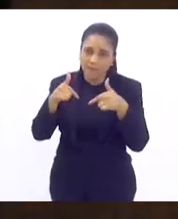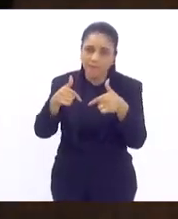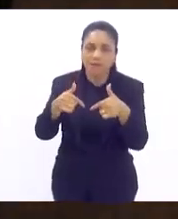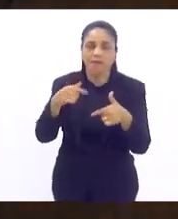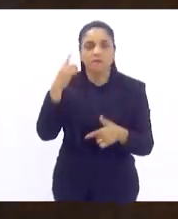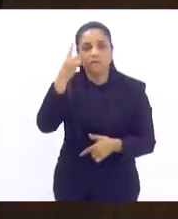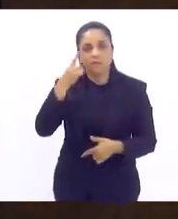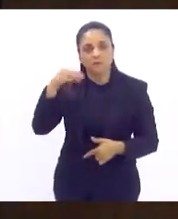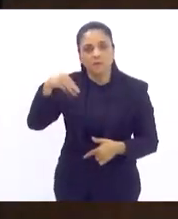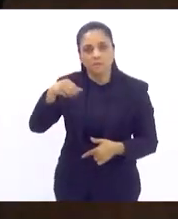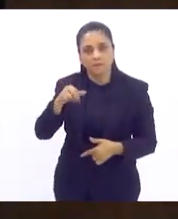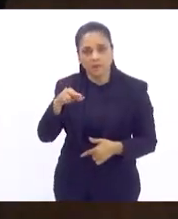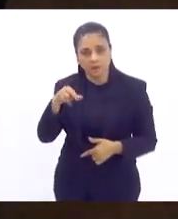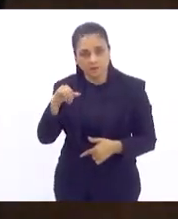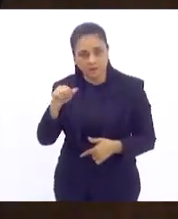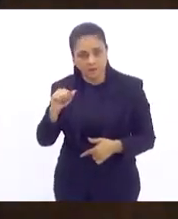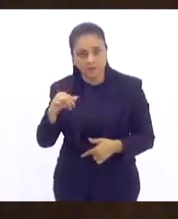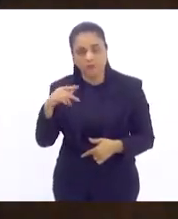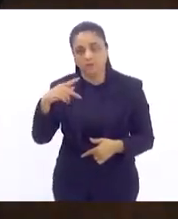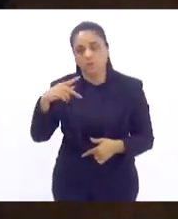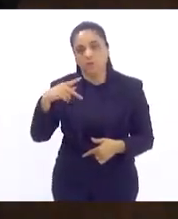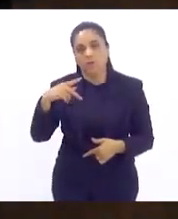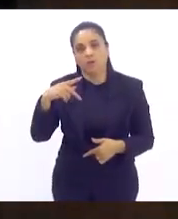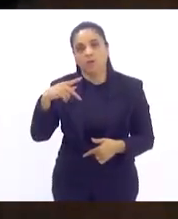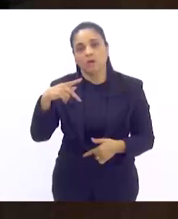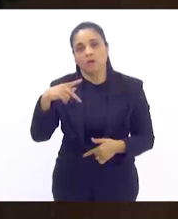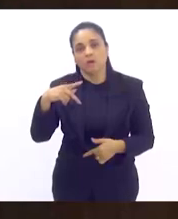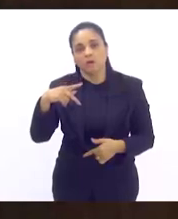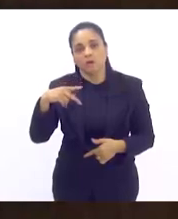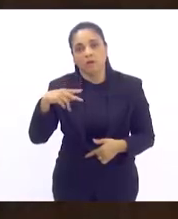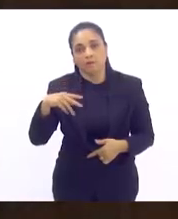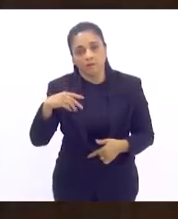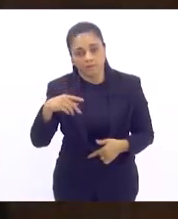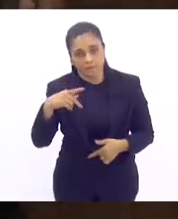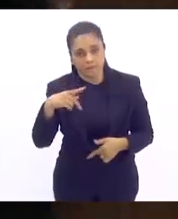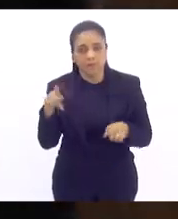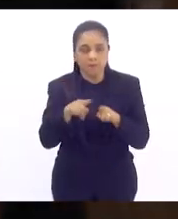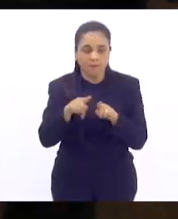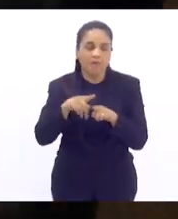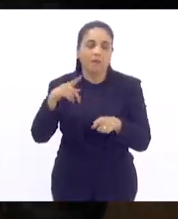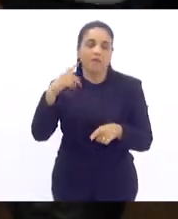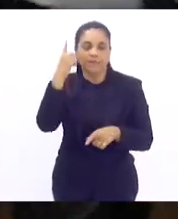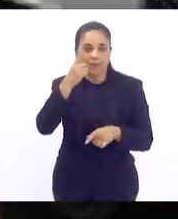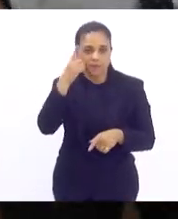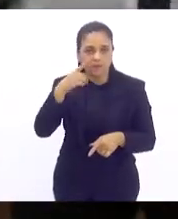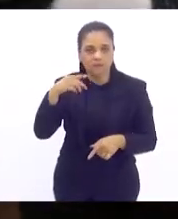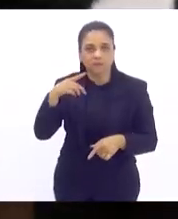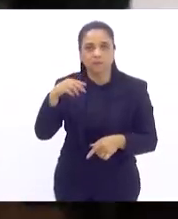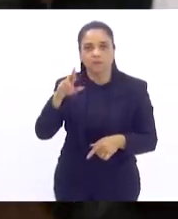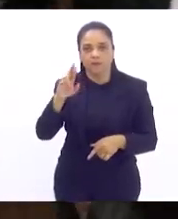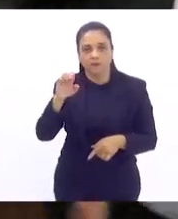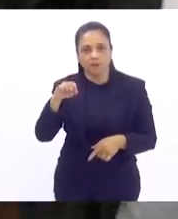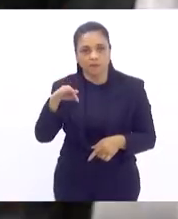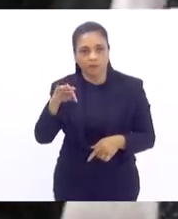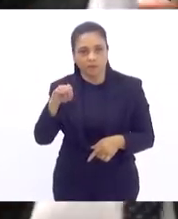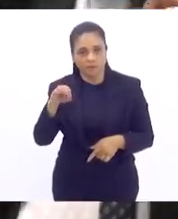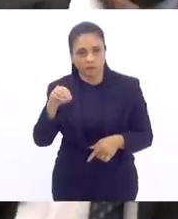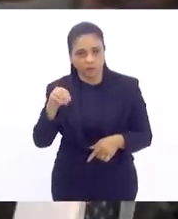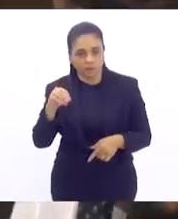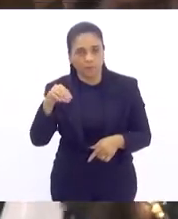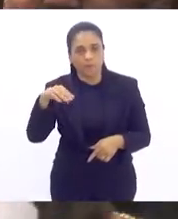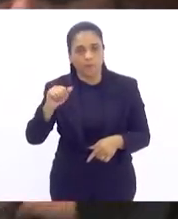Marina do MST e do deputado Renato Machado e parabenizar essa casa